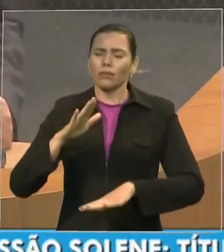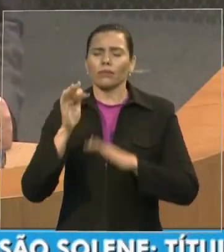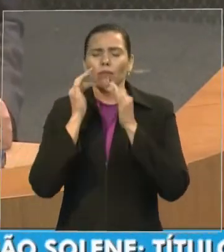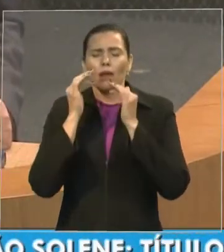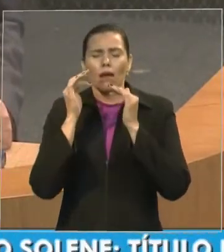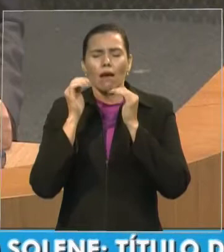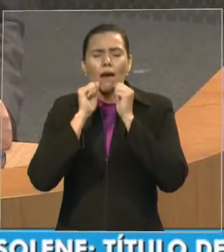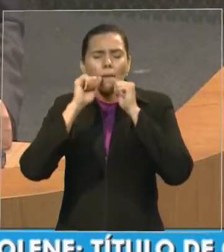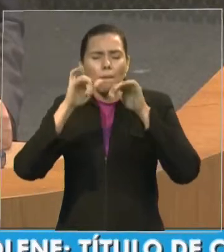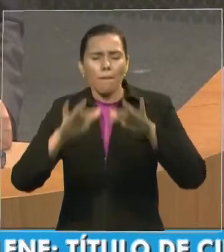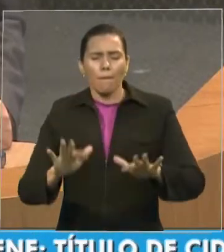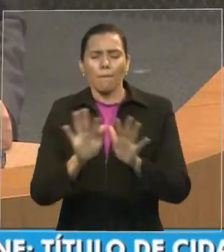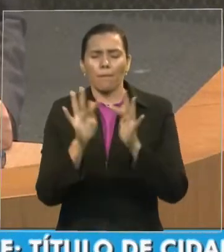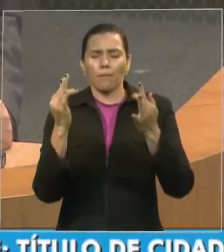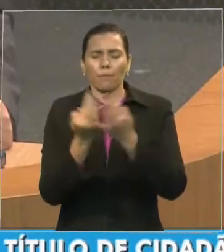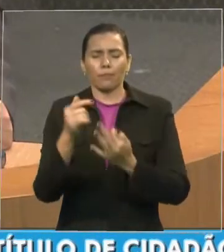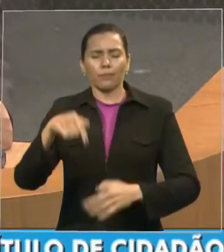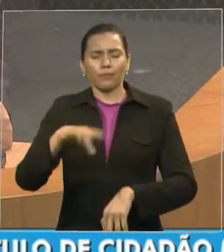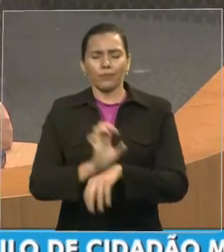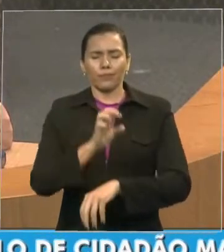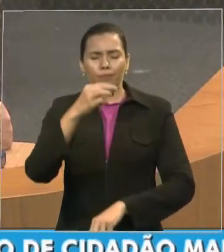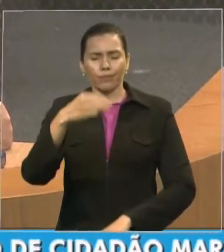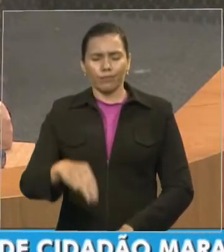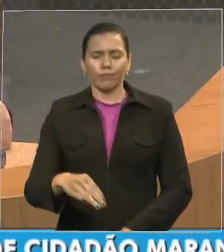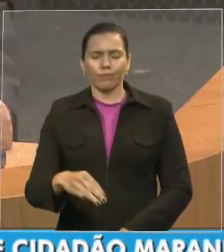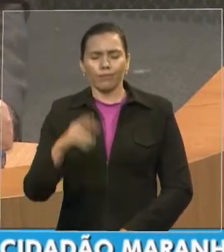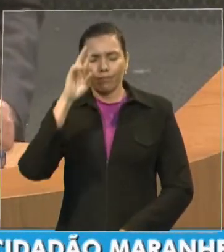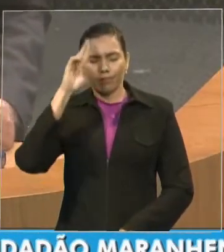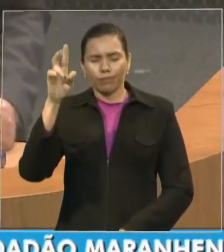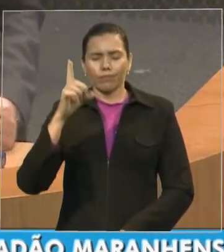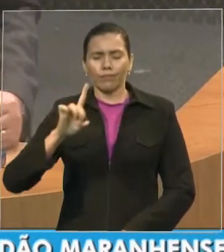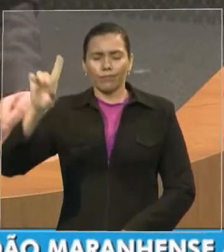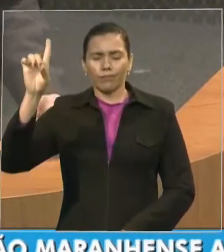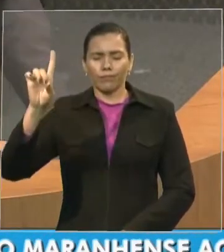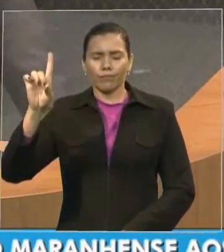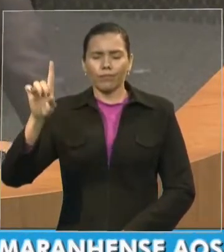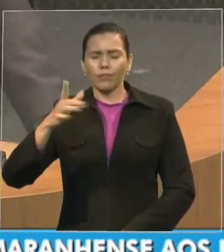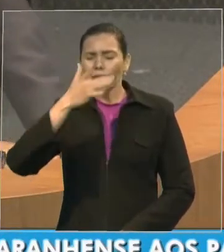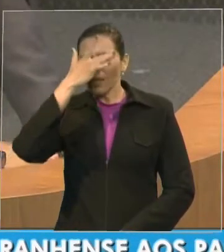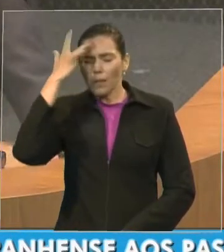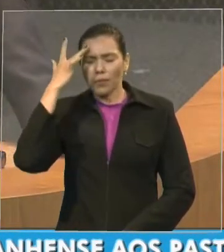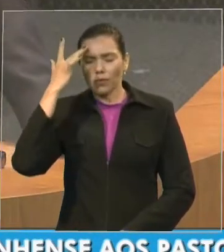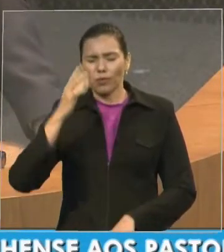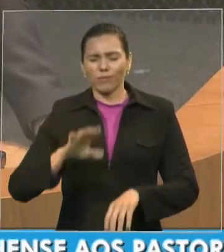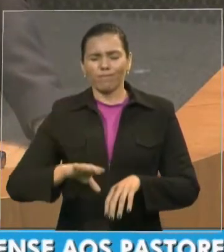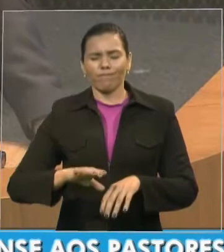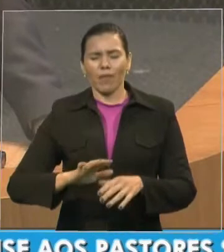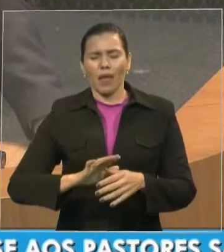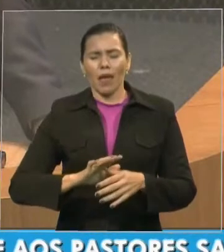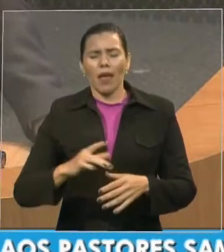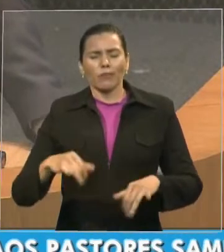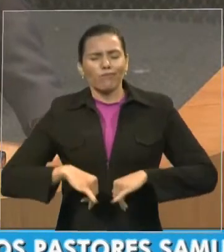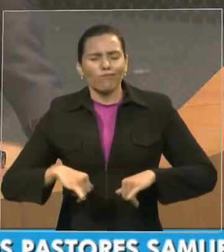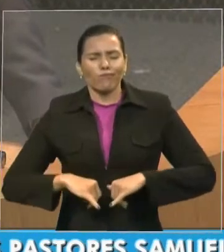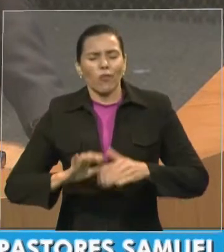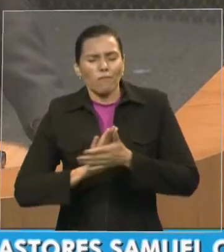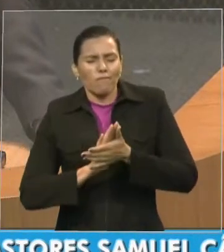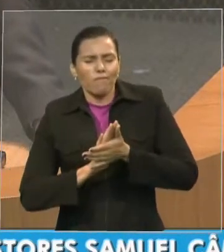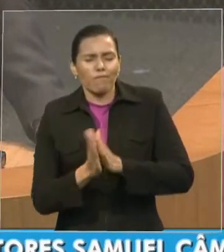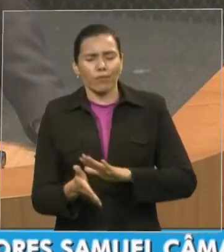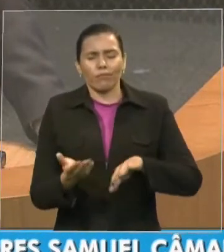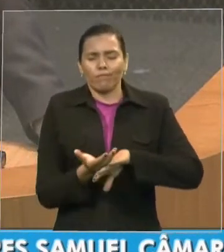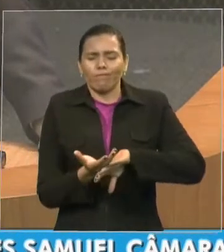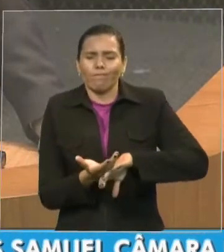desse estado senhor abençoa seu Deus aqueles que estão à margem ao pai da inclusão social desafio